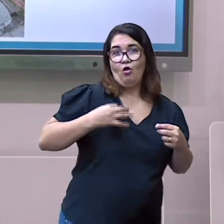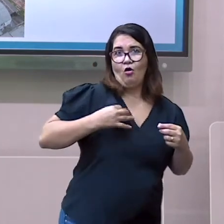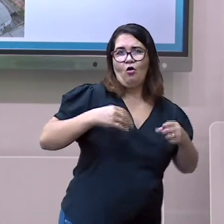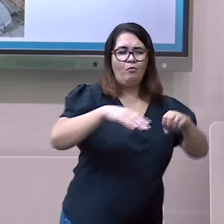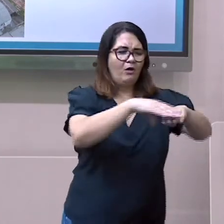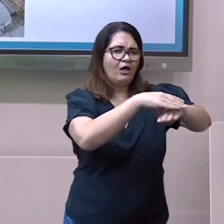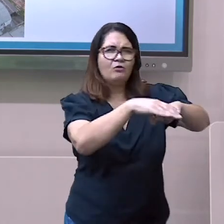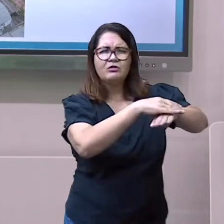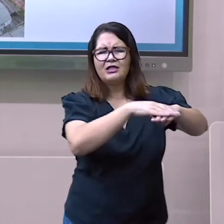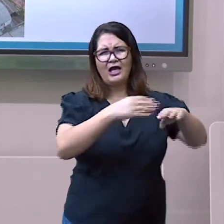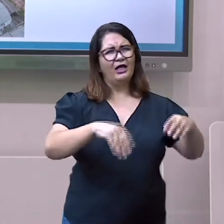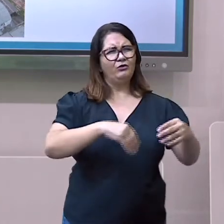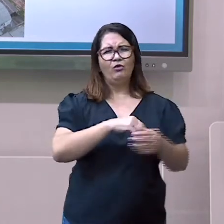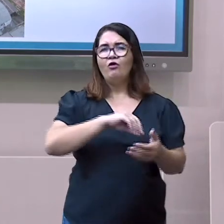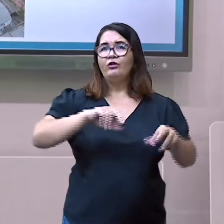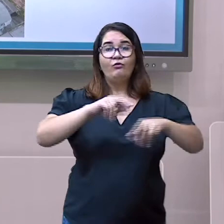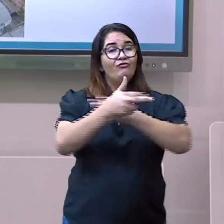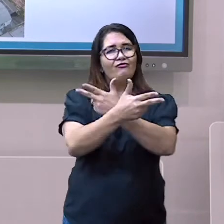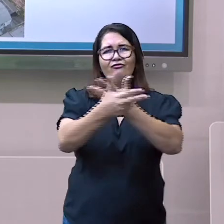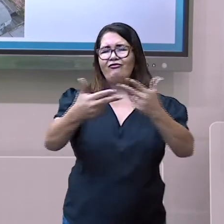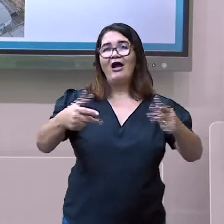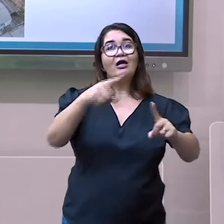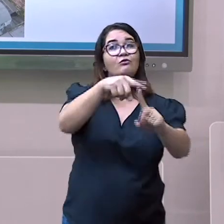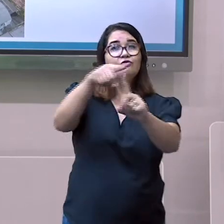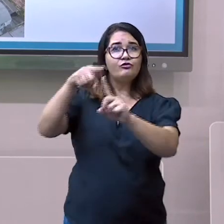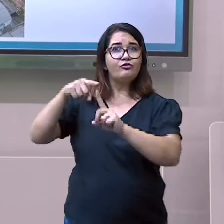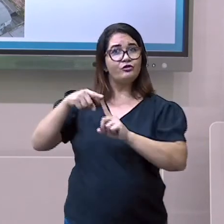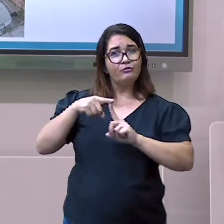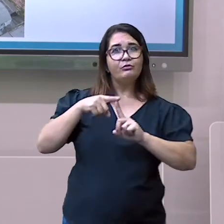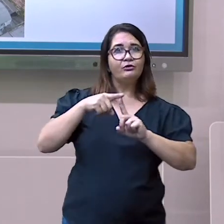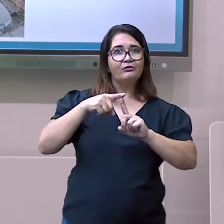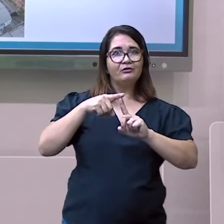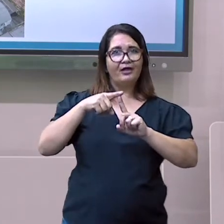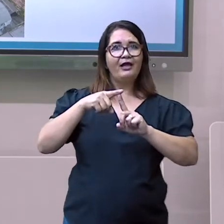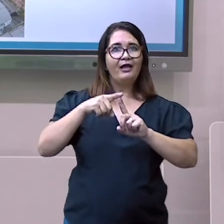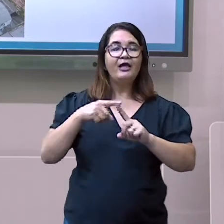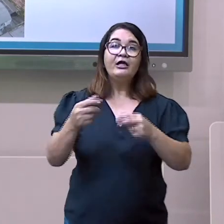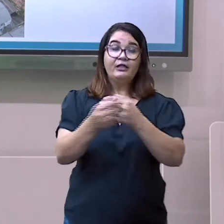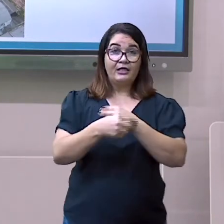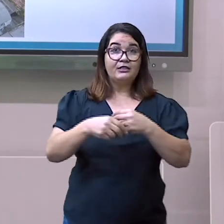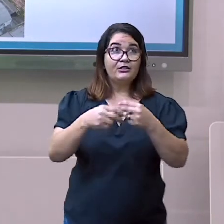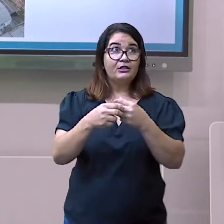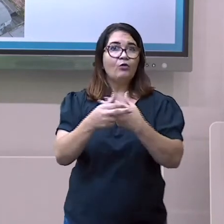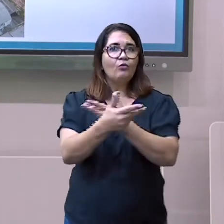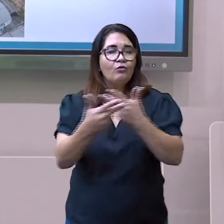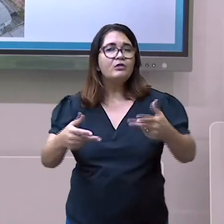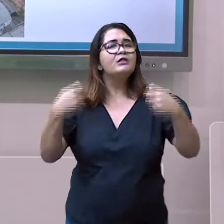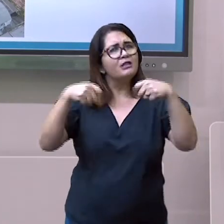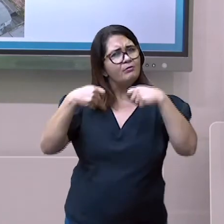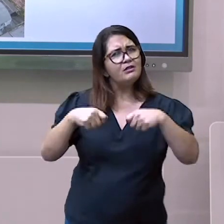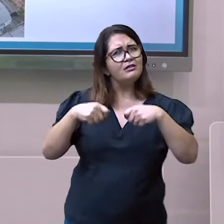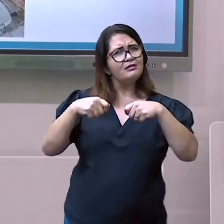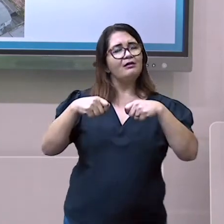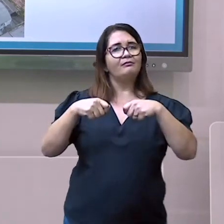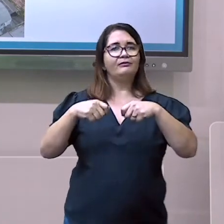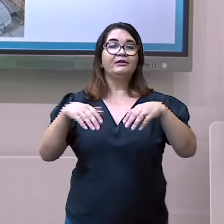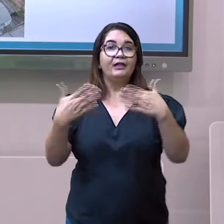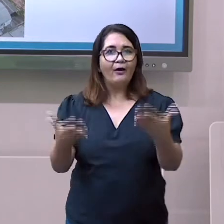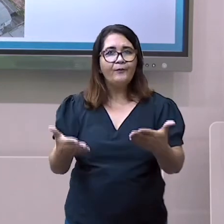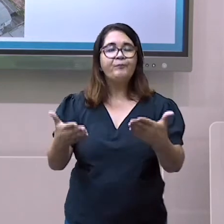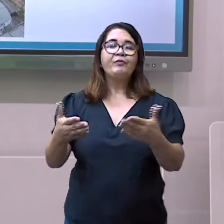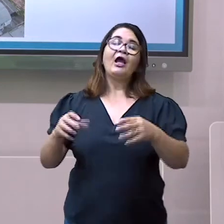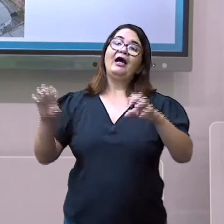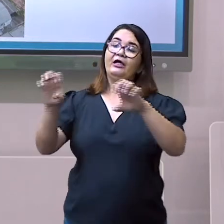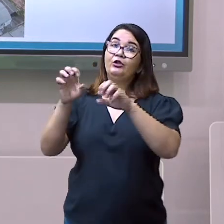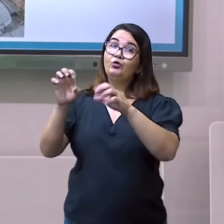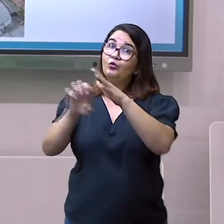uma vez que as matérias-primas que abastecem a indústria são obtidas pela atividade rural. Com